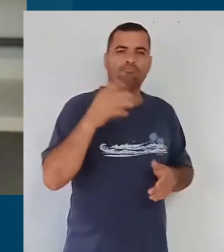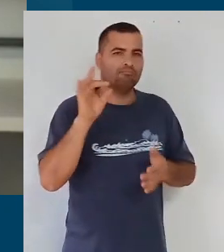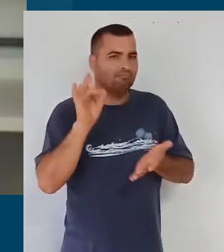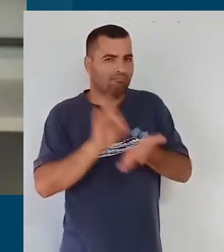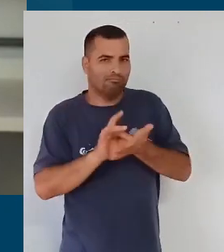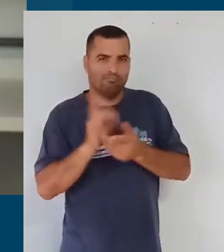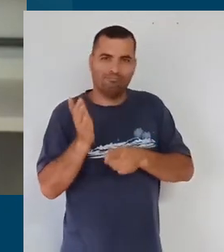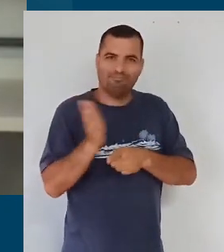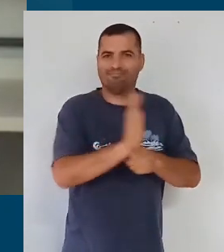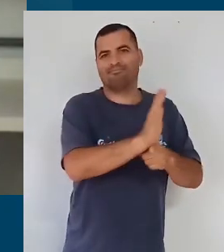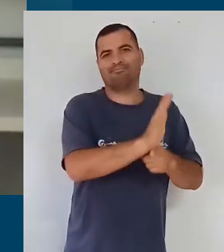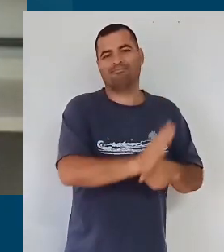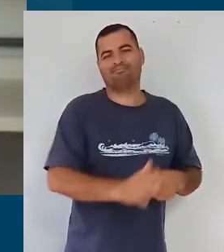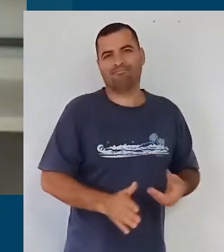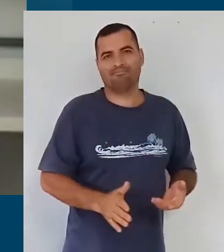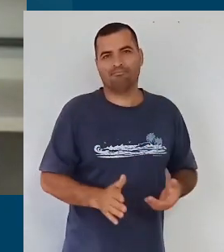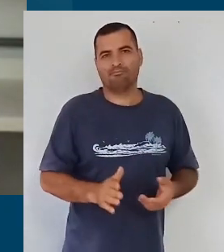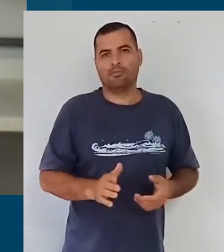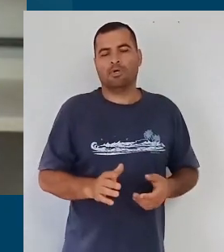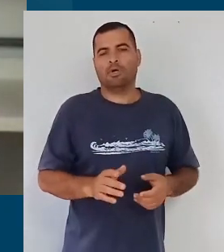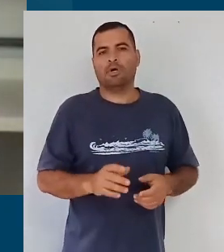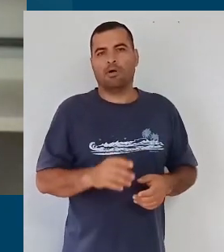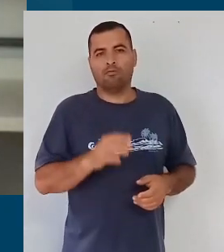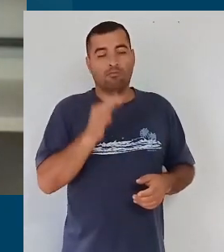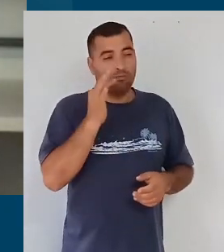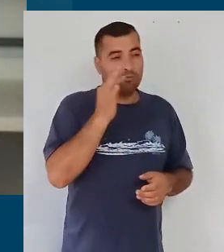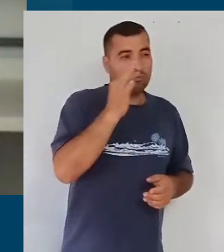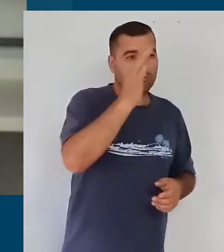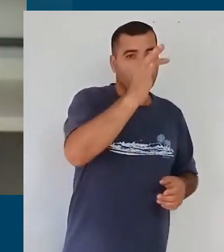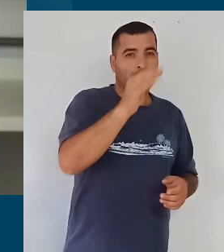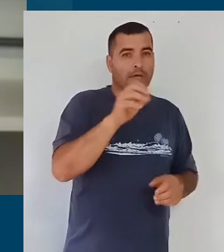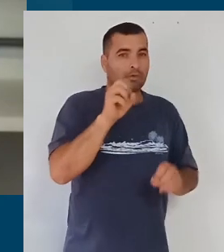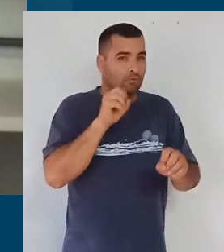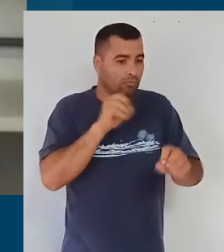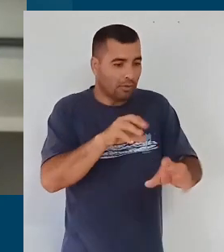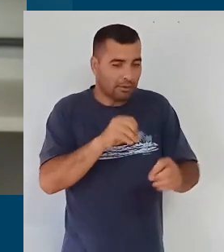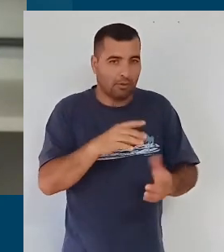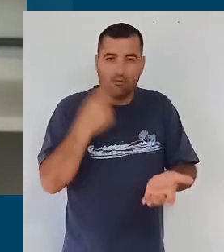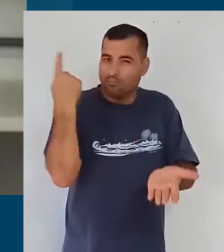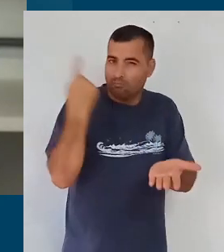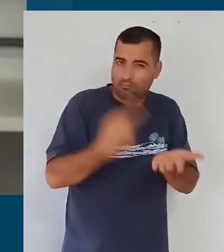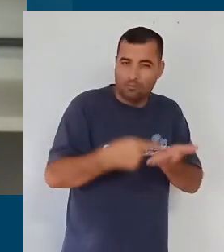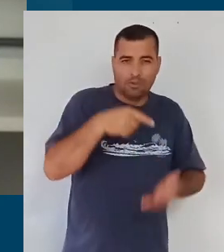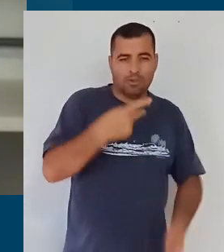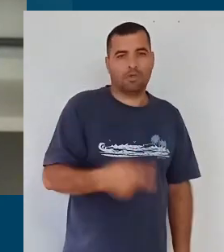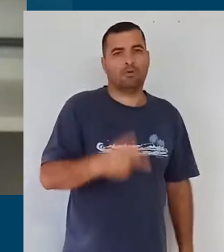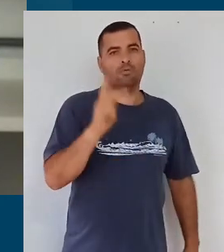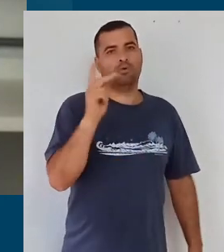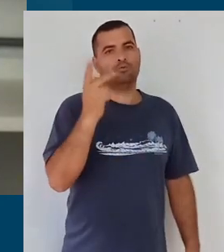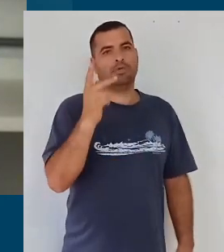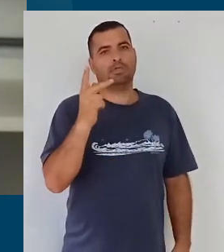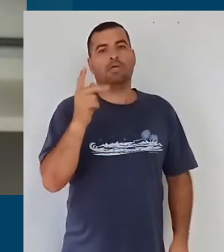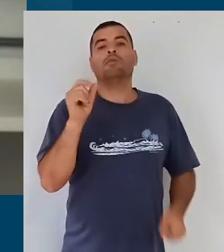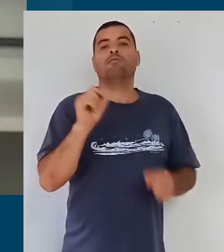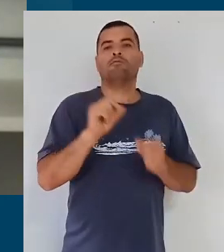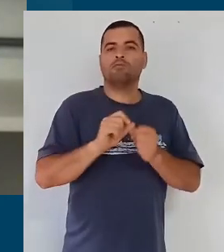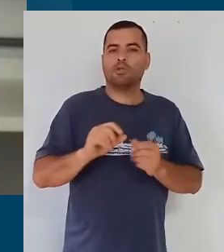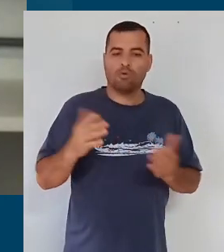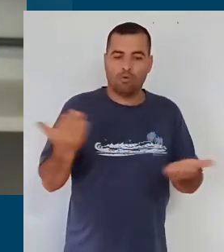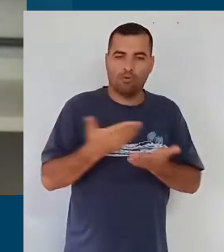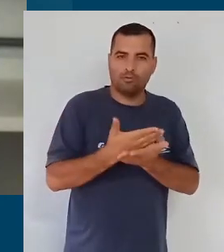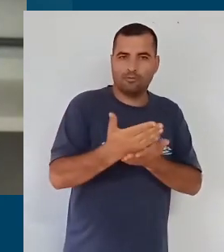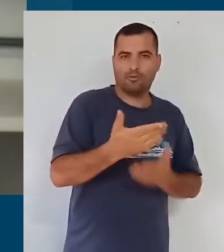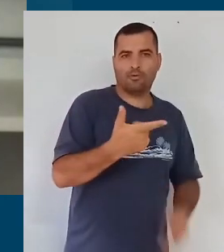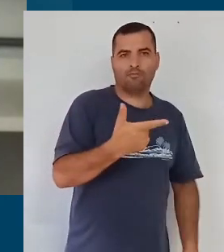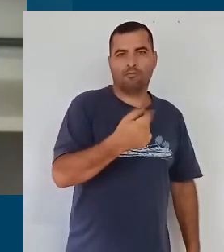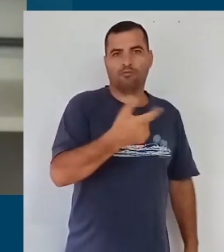toda a rede, uma visão de educação, um compromisso de educação da cidade de Hortolândia. Isso será feito, portanto, no início do